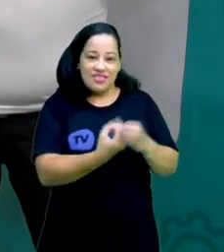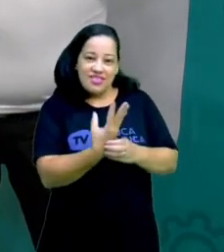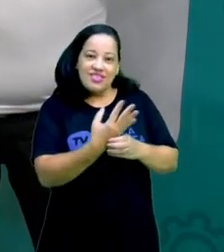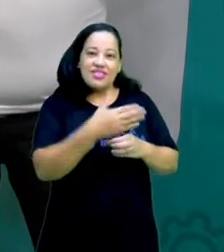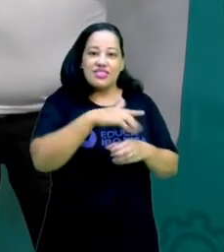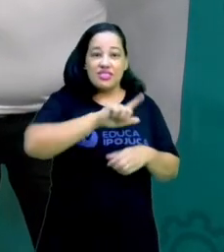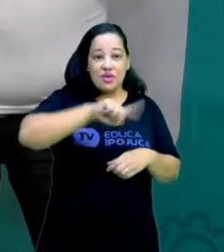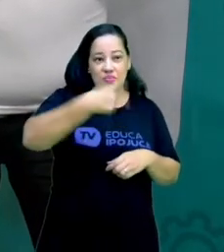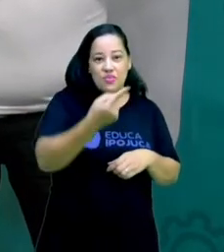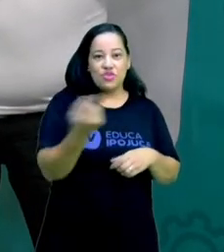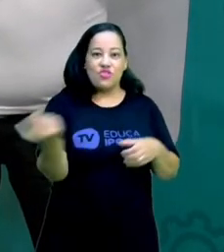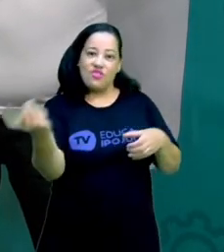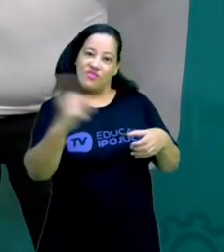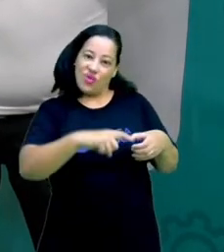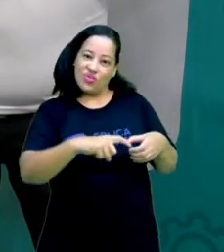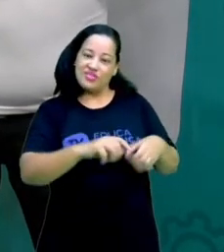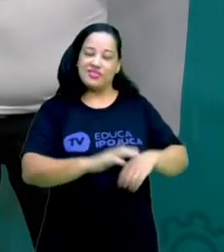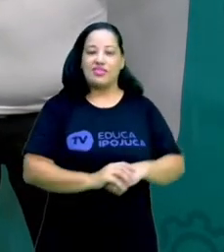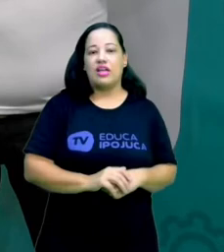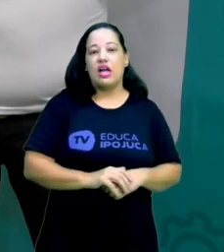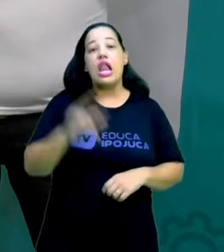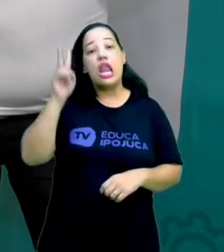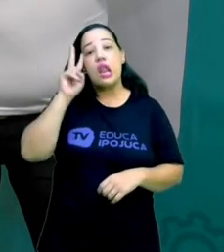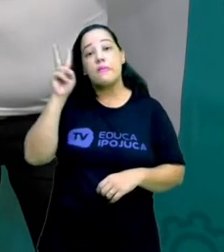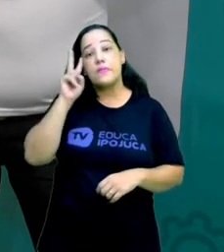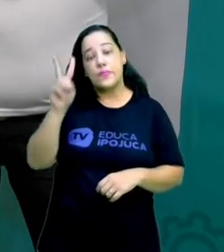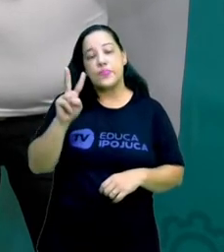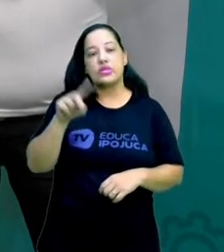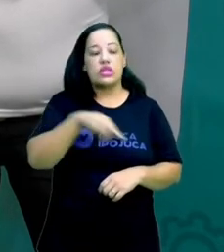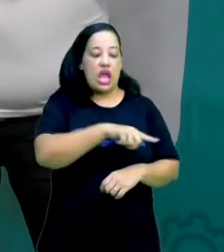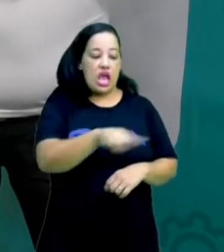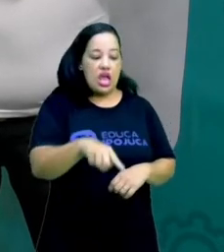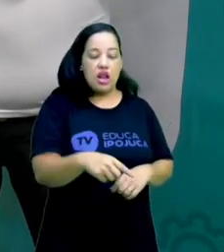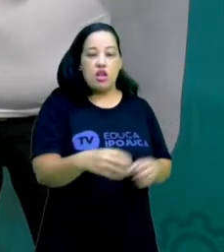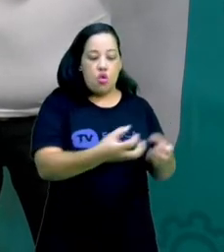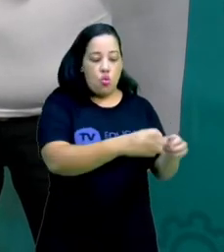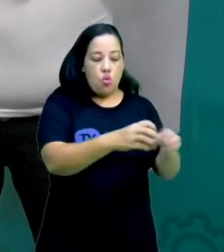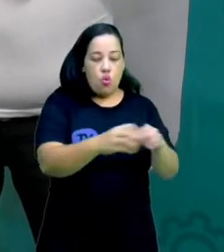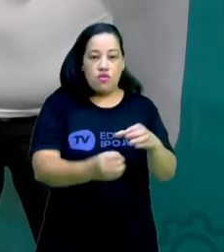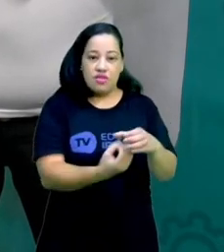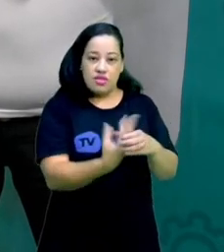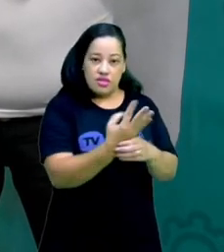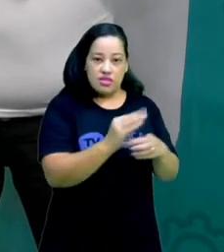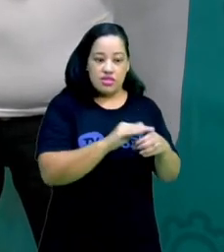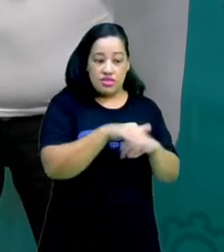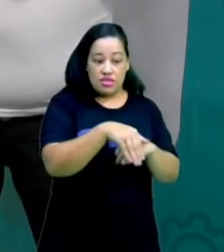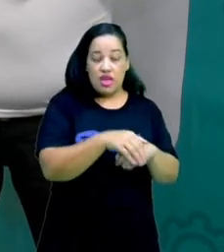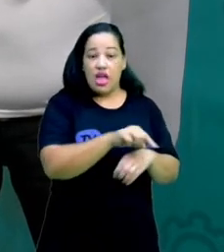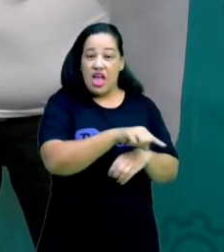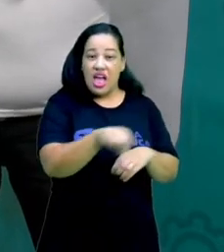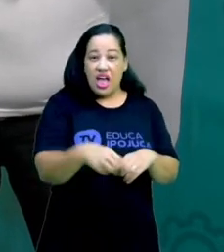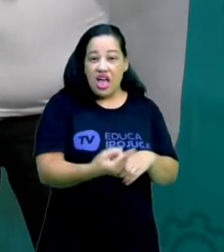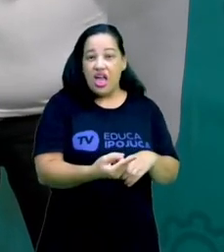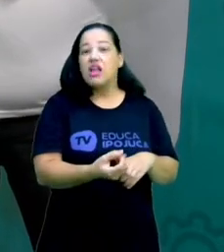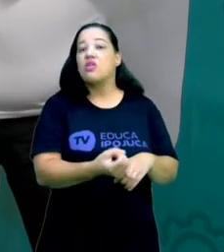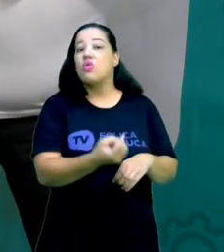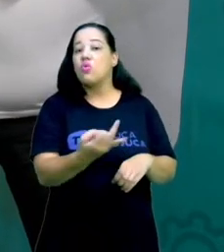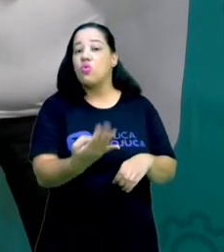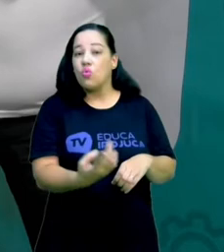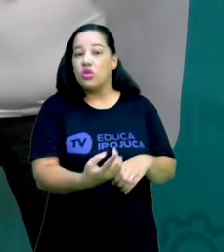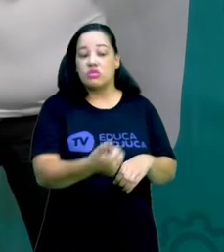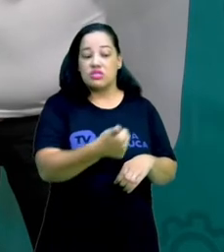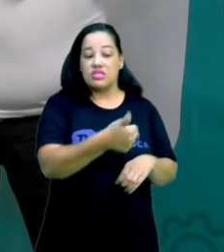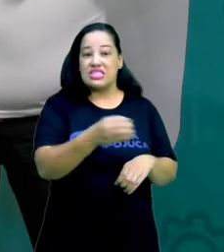ambiente. Lembrando que, de 100 tartarugas de esquinais, apenas uma vai atingir a vida adulta.